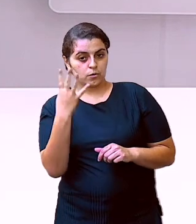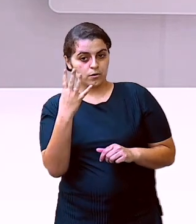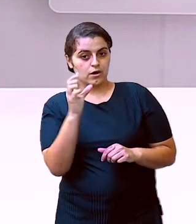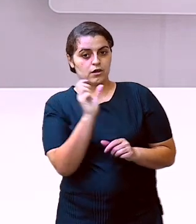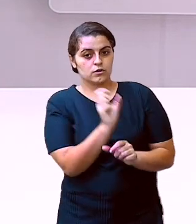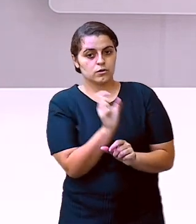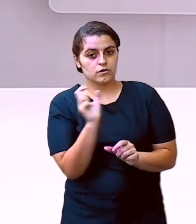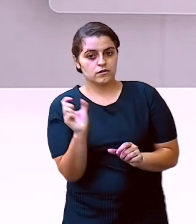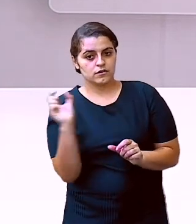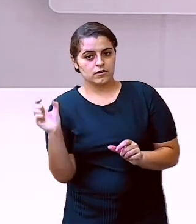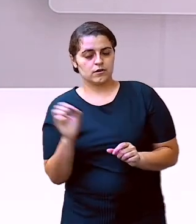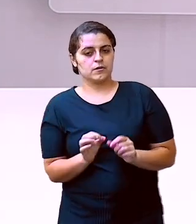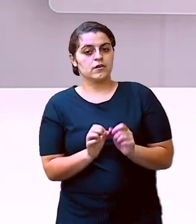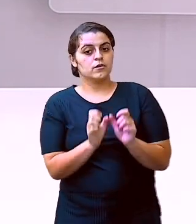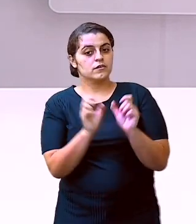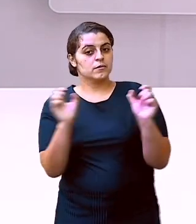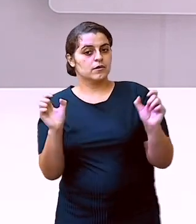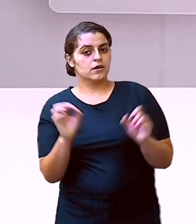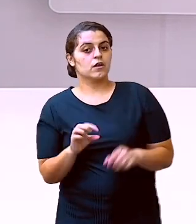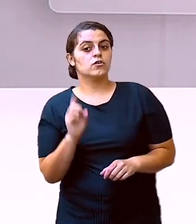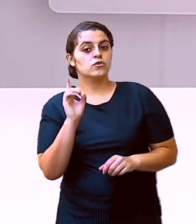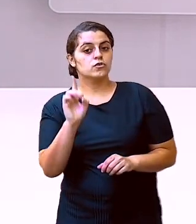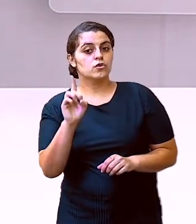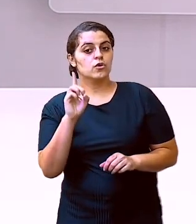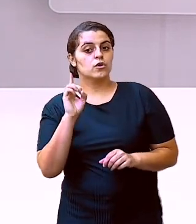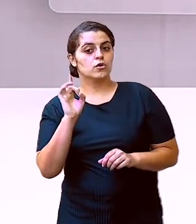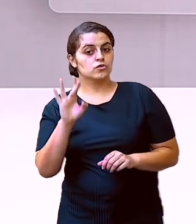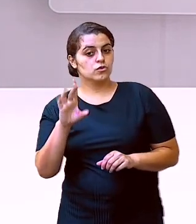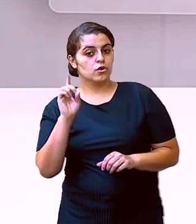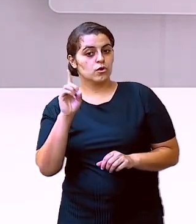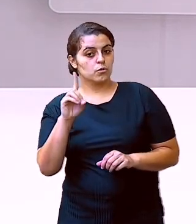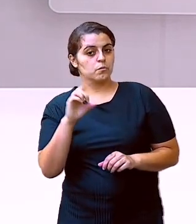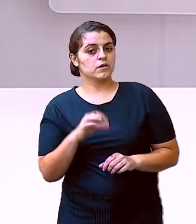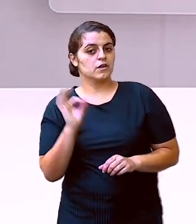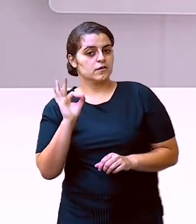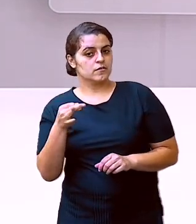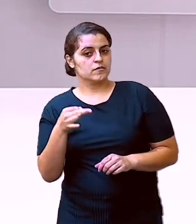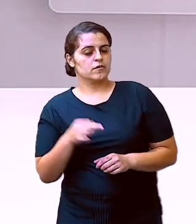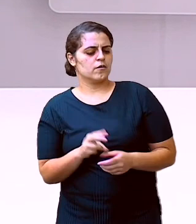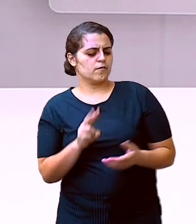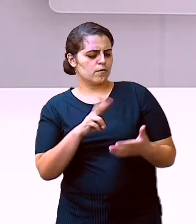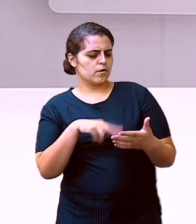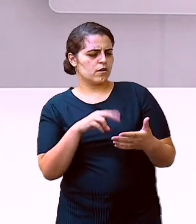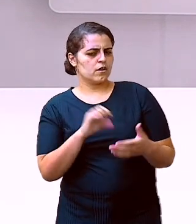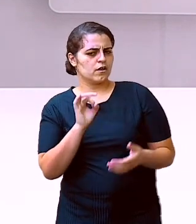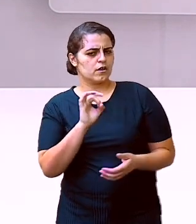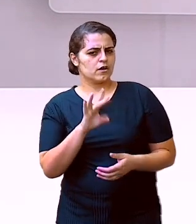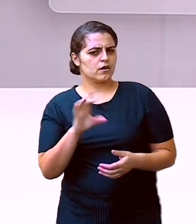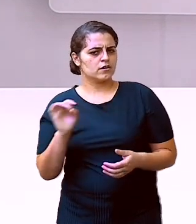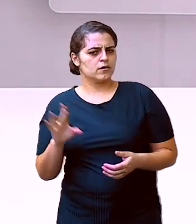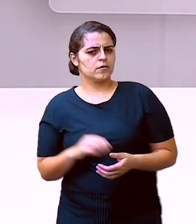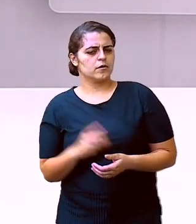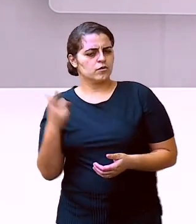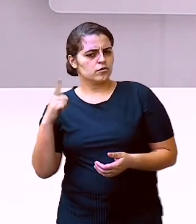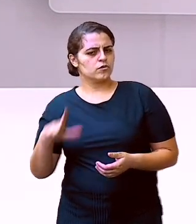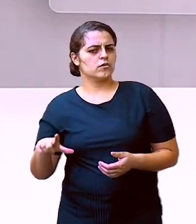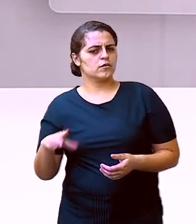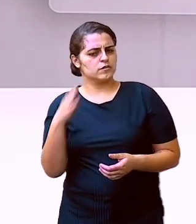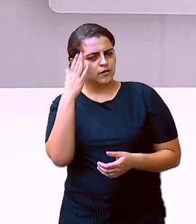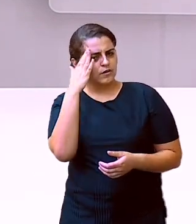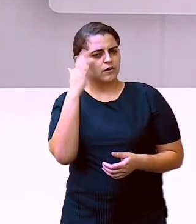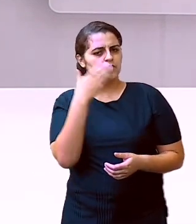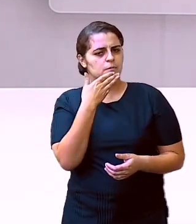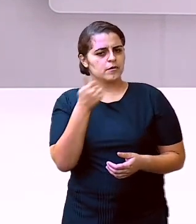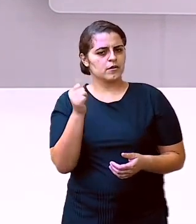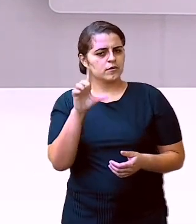separada corretamente. Vou repetir. Vou ler todas elas novamente para você